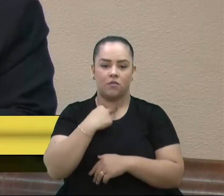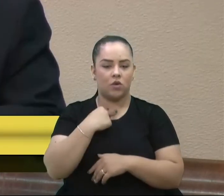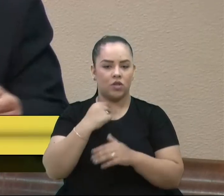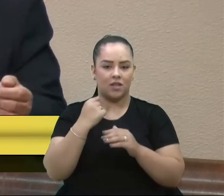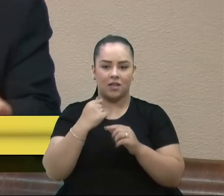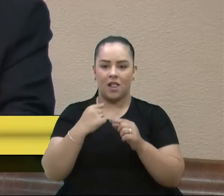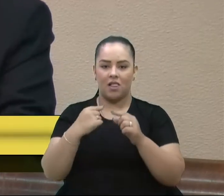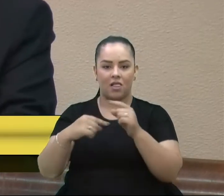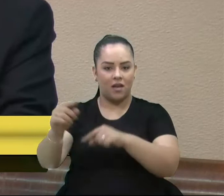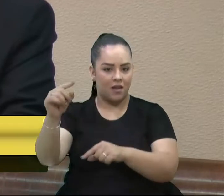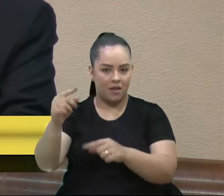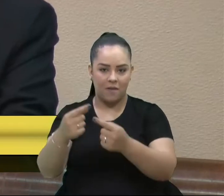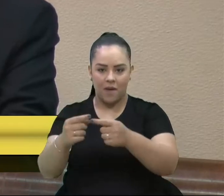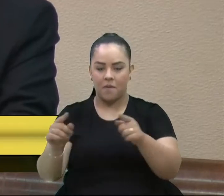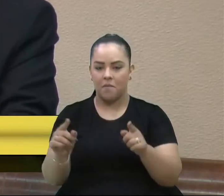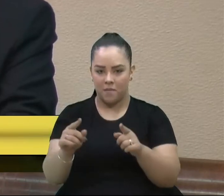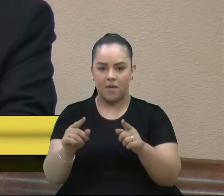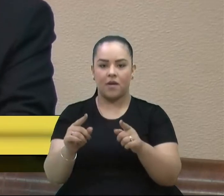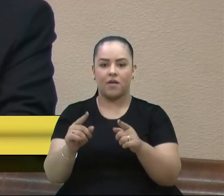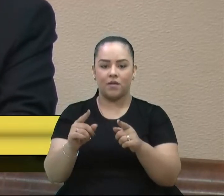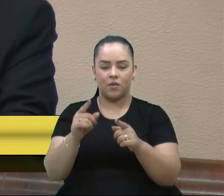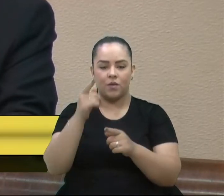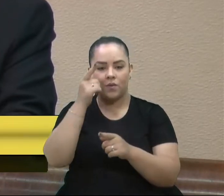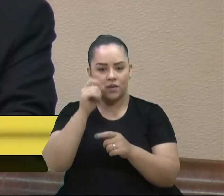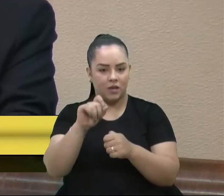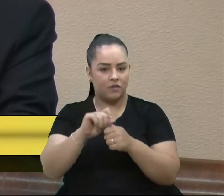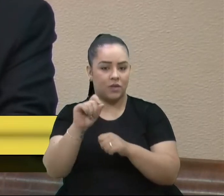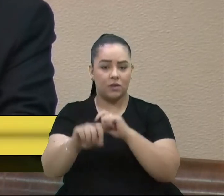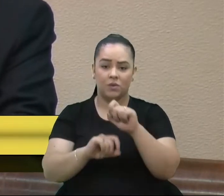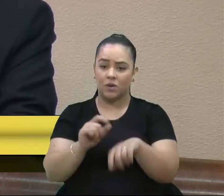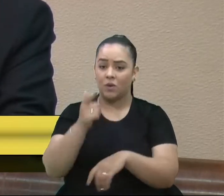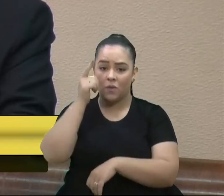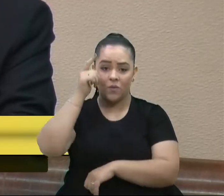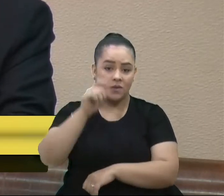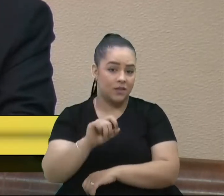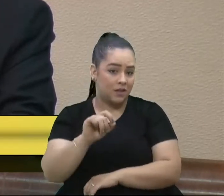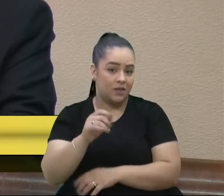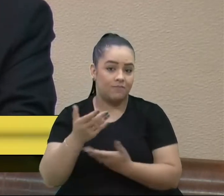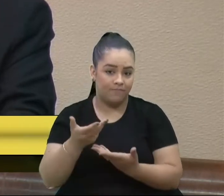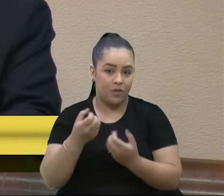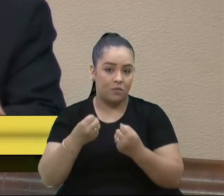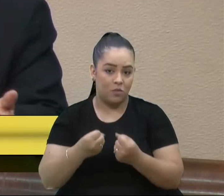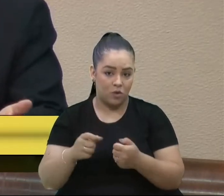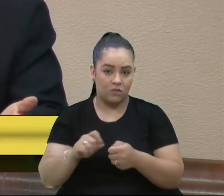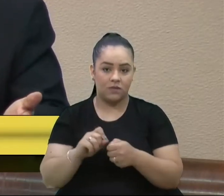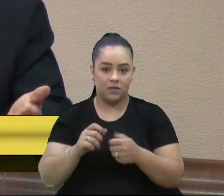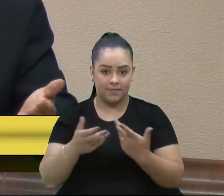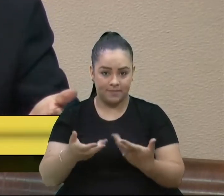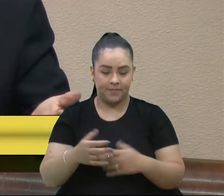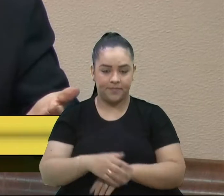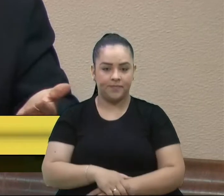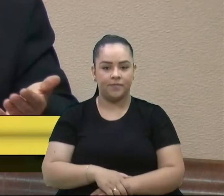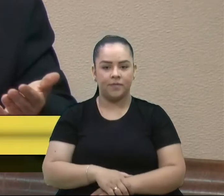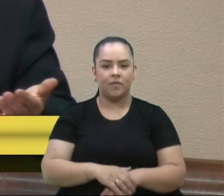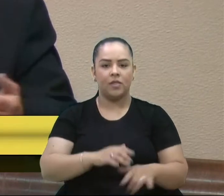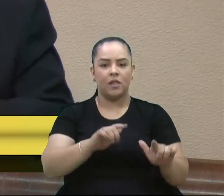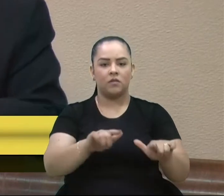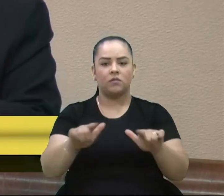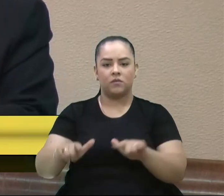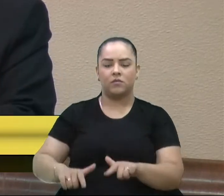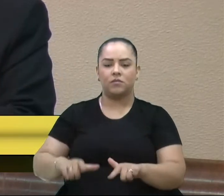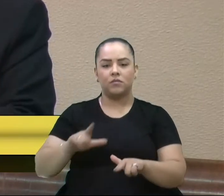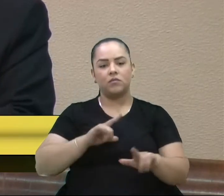está fazendo o que pode dentro do possível, dentro das perspectivas. E aqui os postos de arrecadação